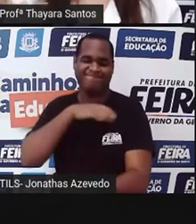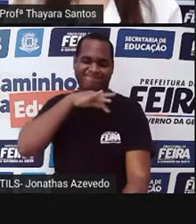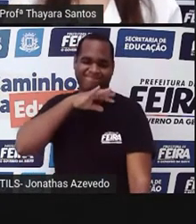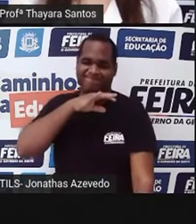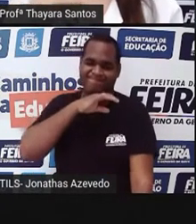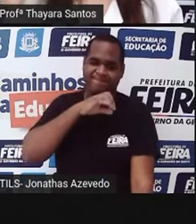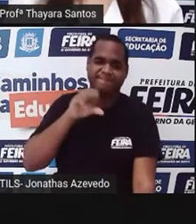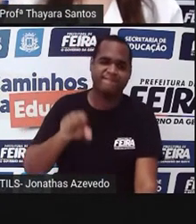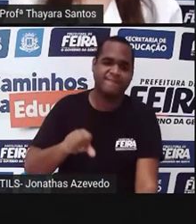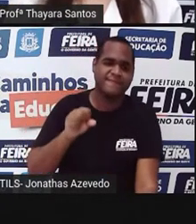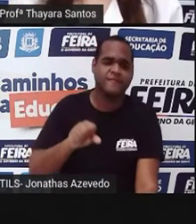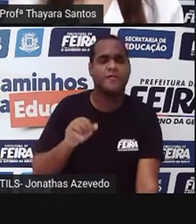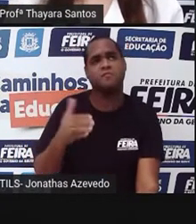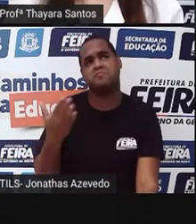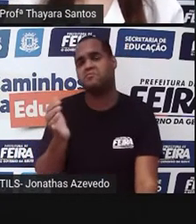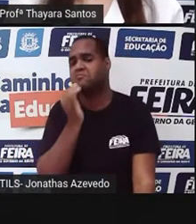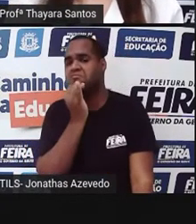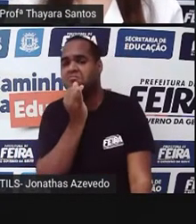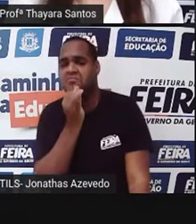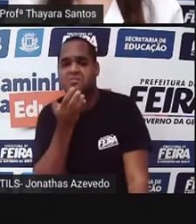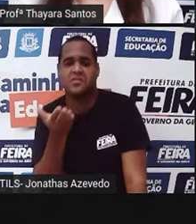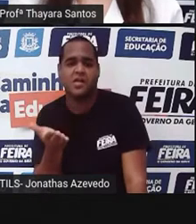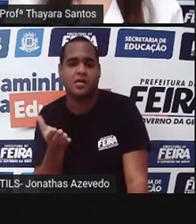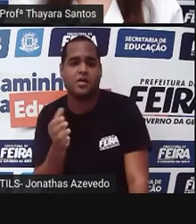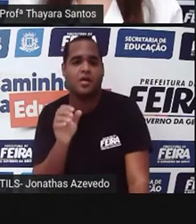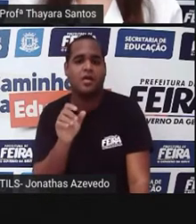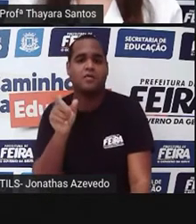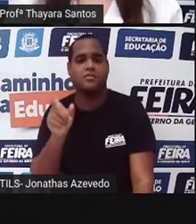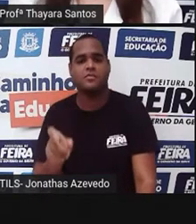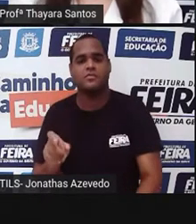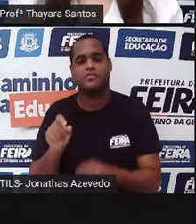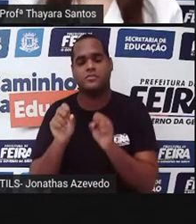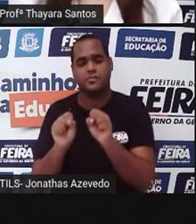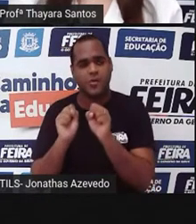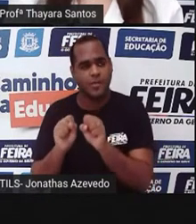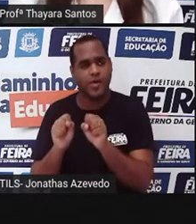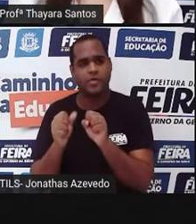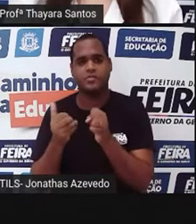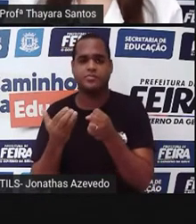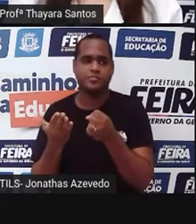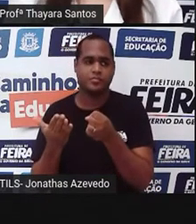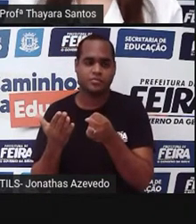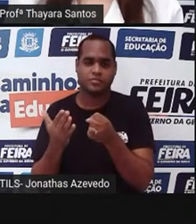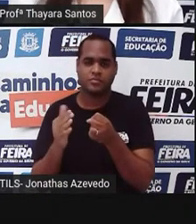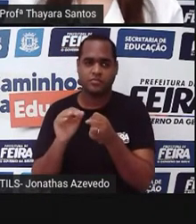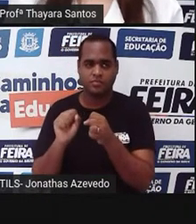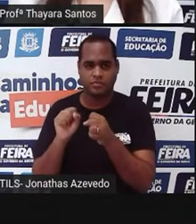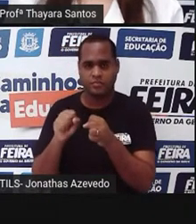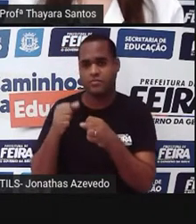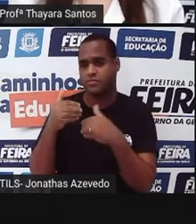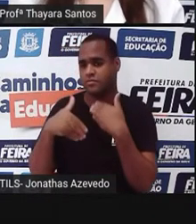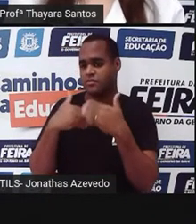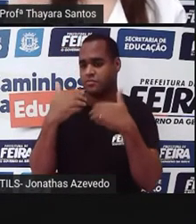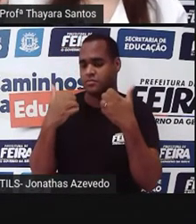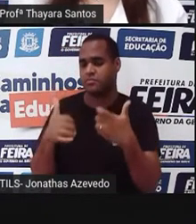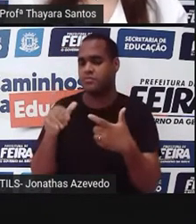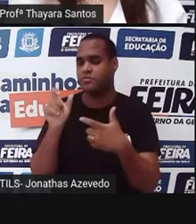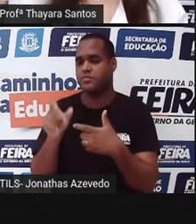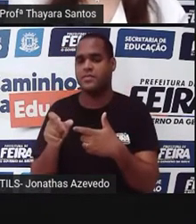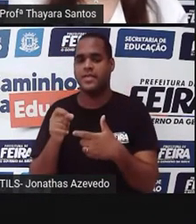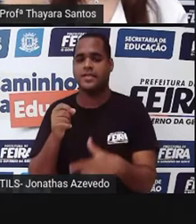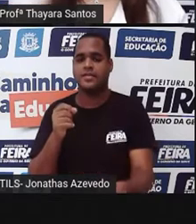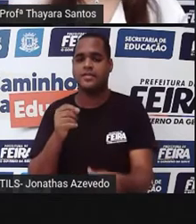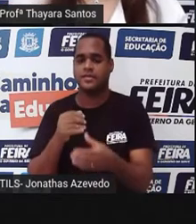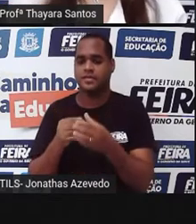Por exemplo, sei lá, tem um organismo que ele produz um sabor,